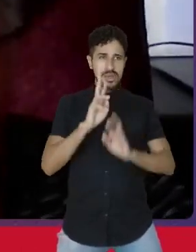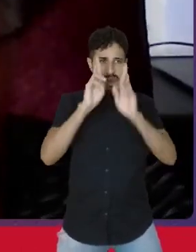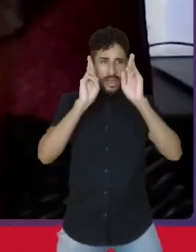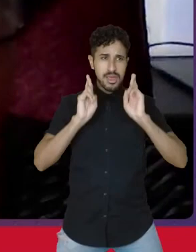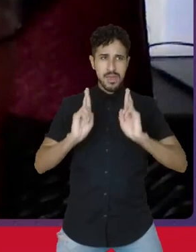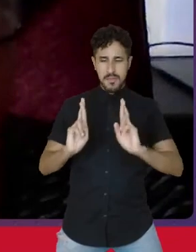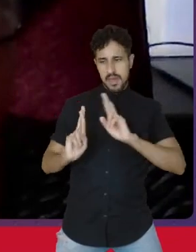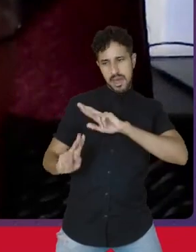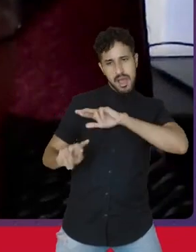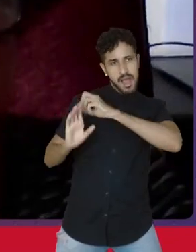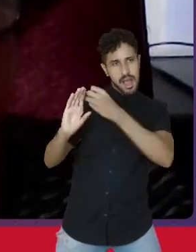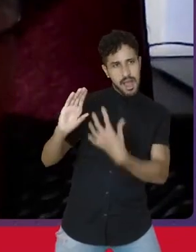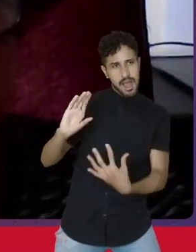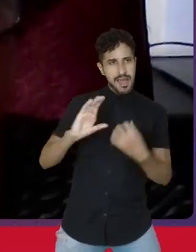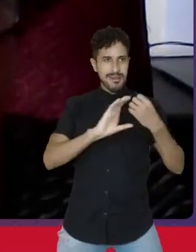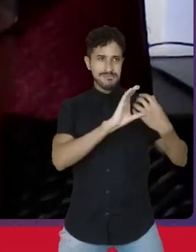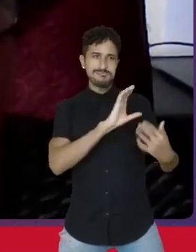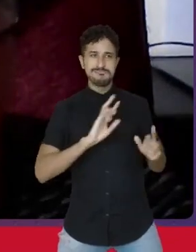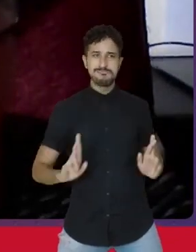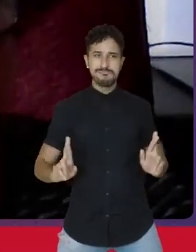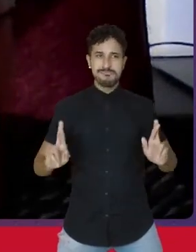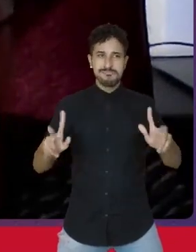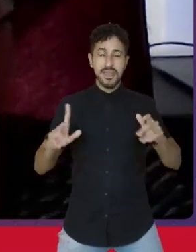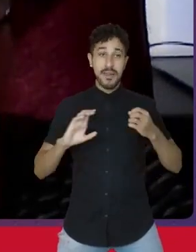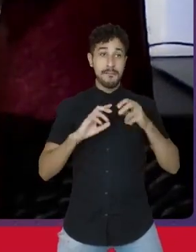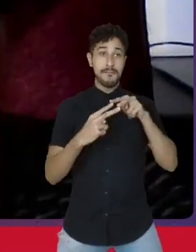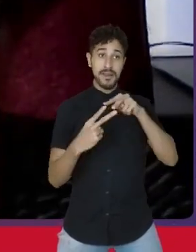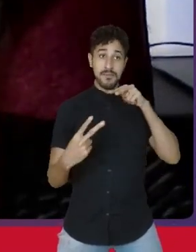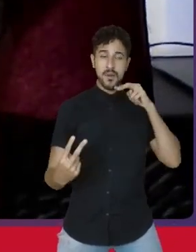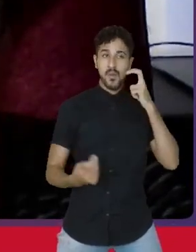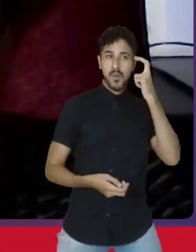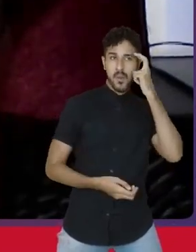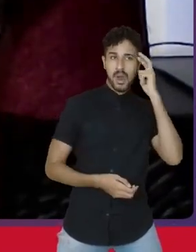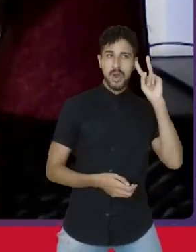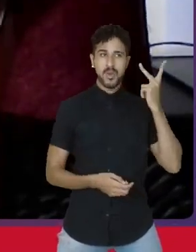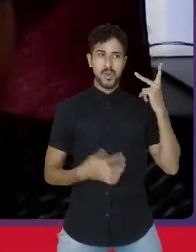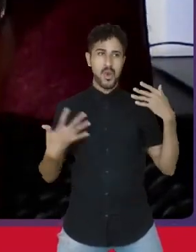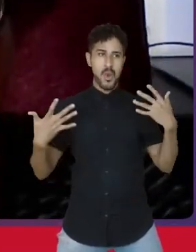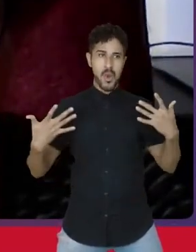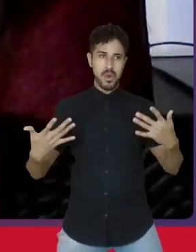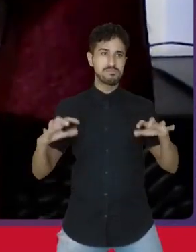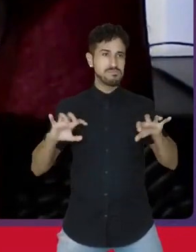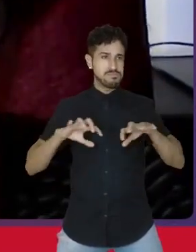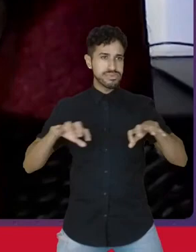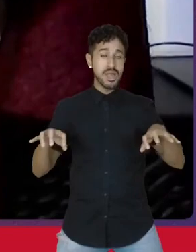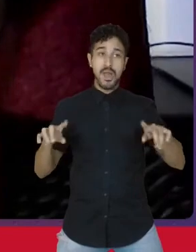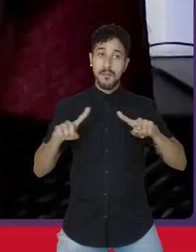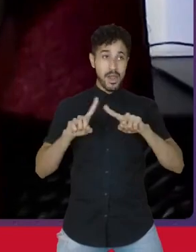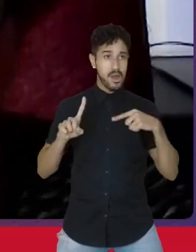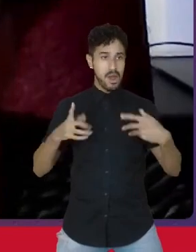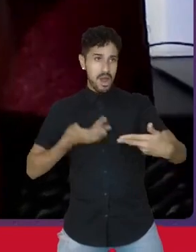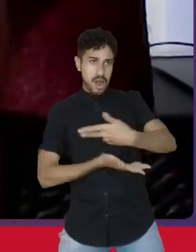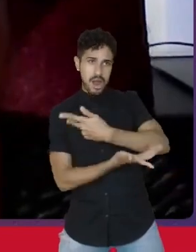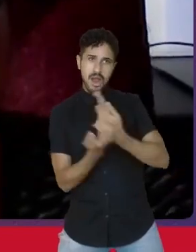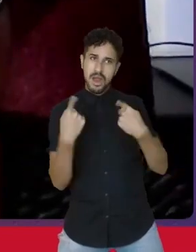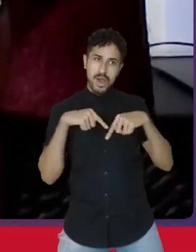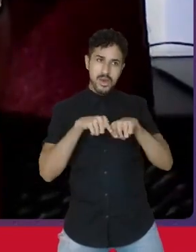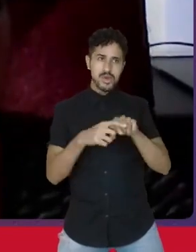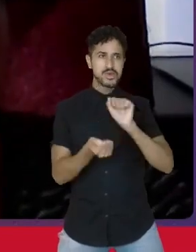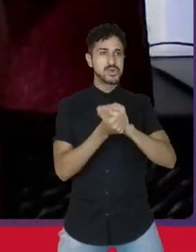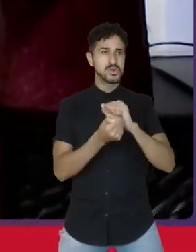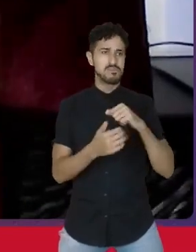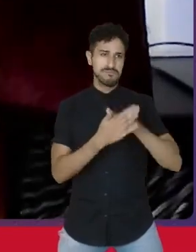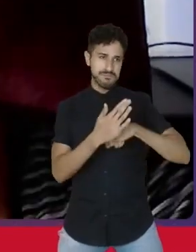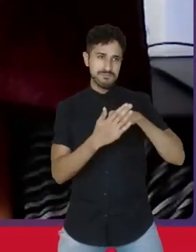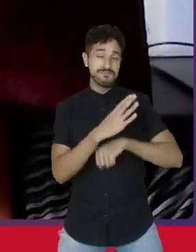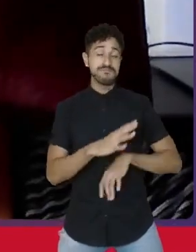nossas diferenças do ponto de vista cultural e histórico, mas estamos juntos. Então,